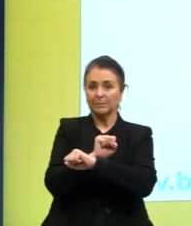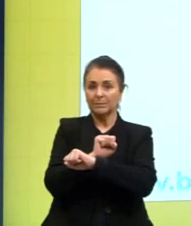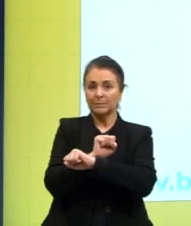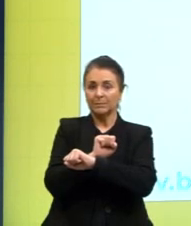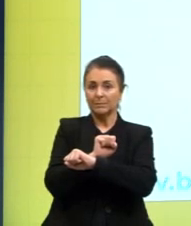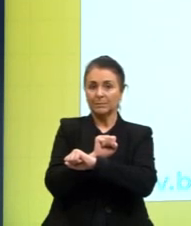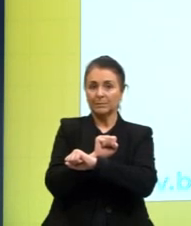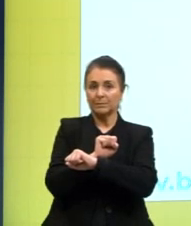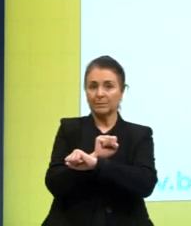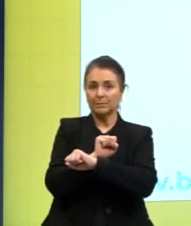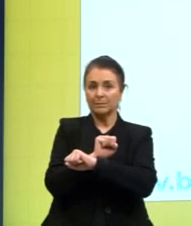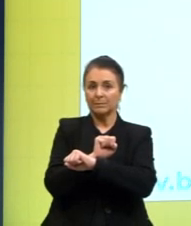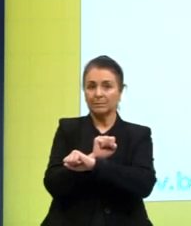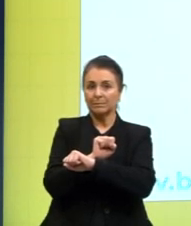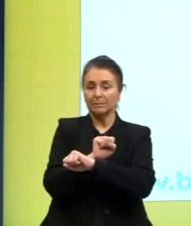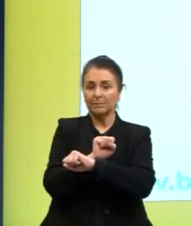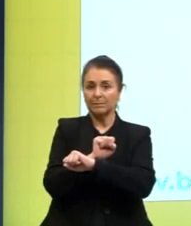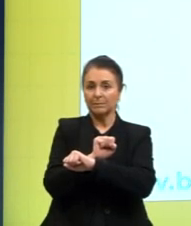encierro.